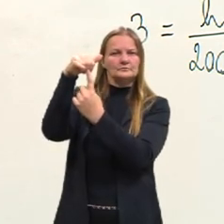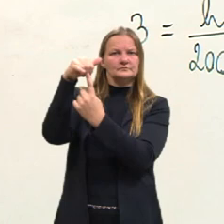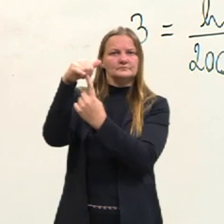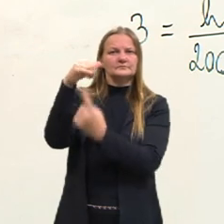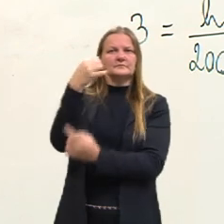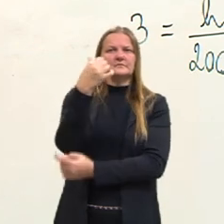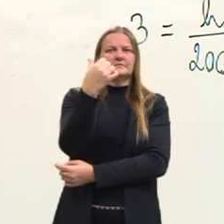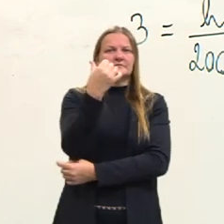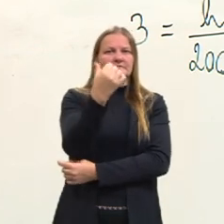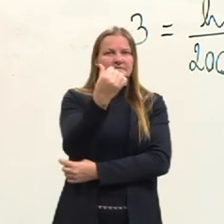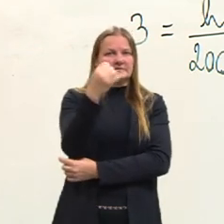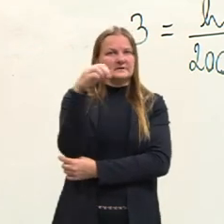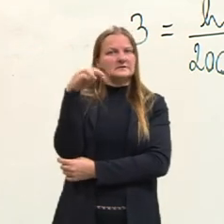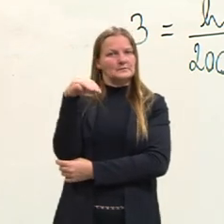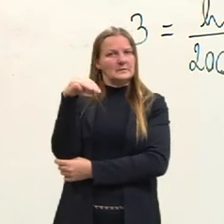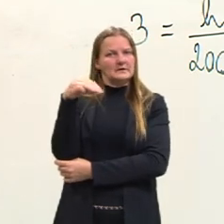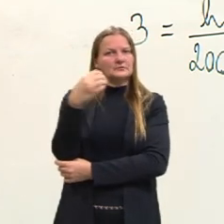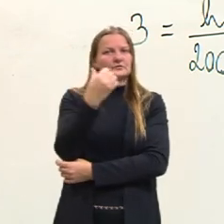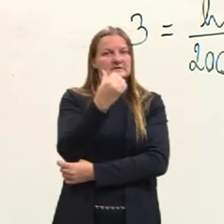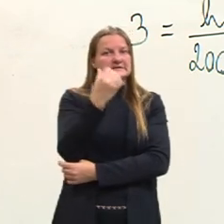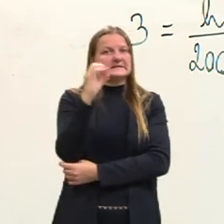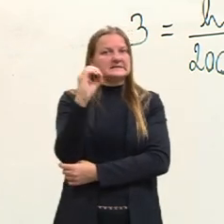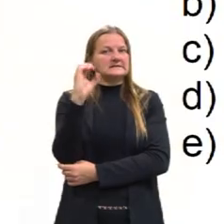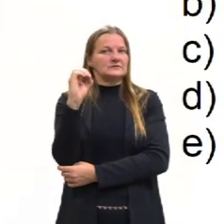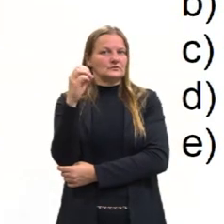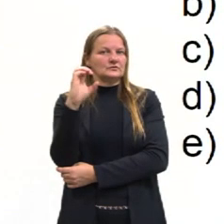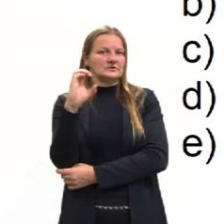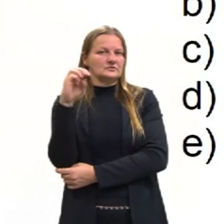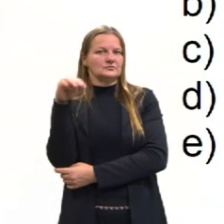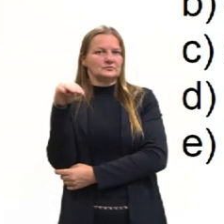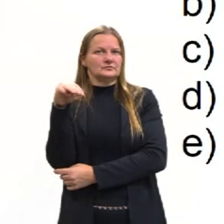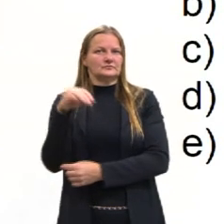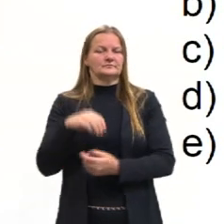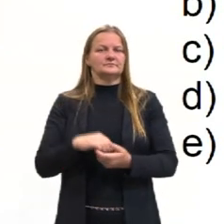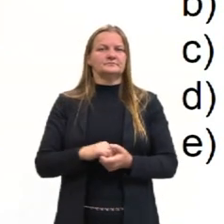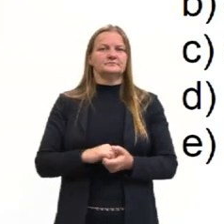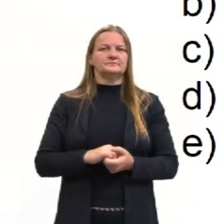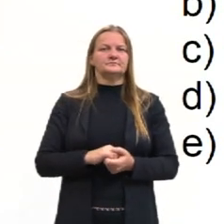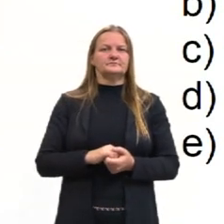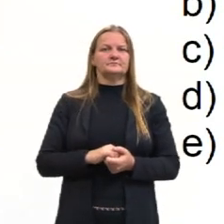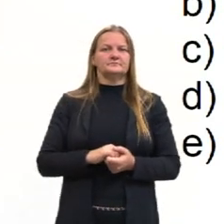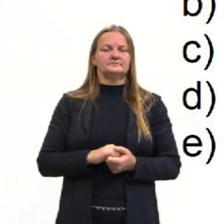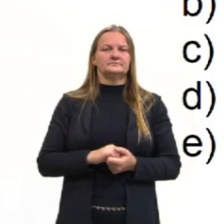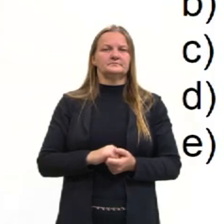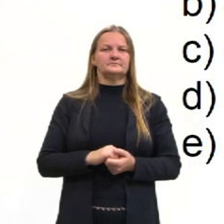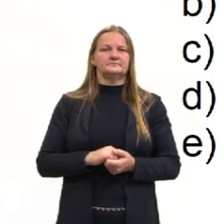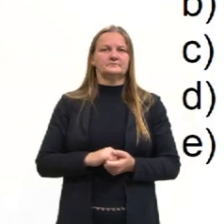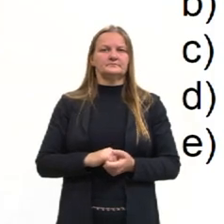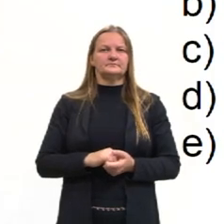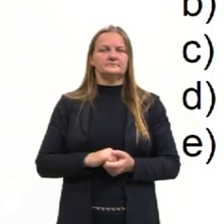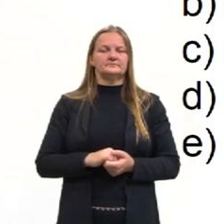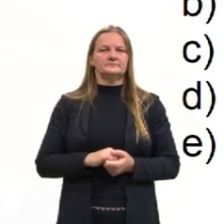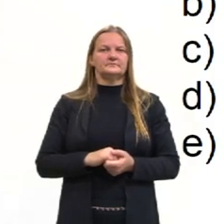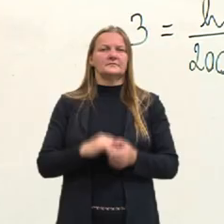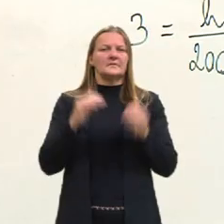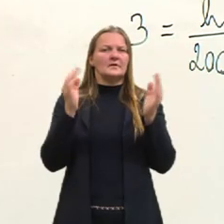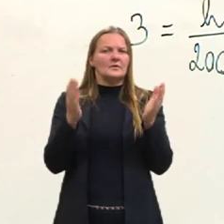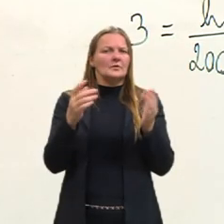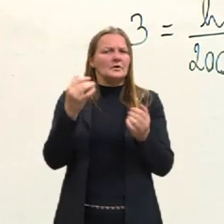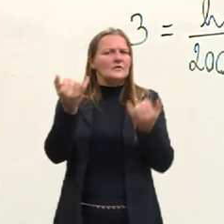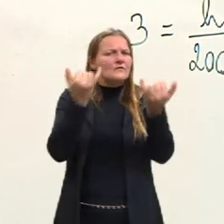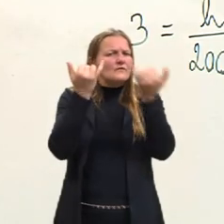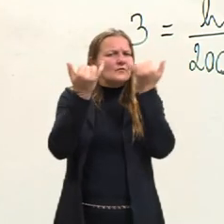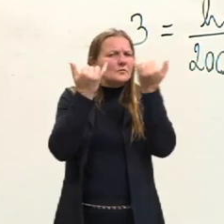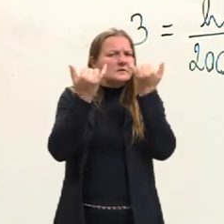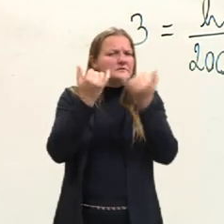600. No entanto, nós temos o quê? Que, ó, agora nós temos a informação que a